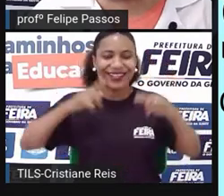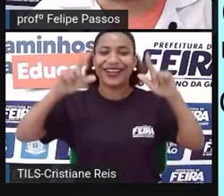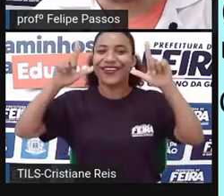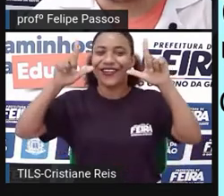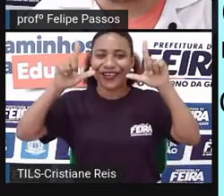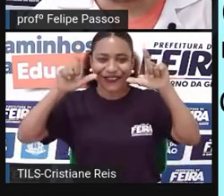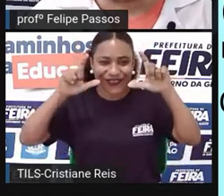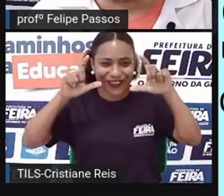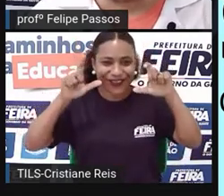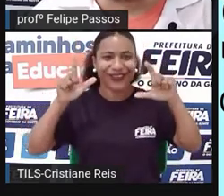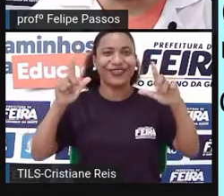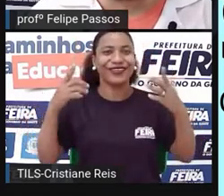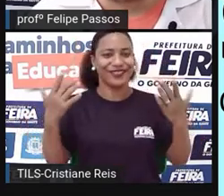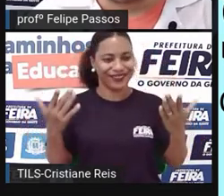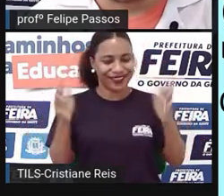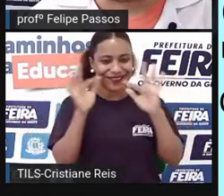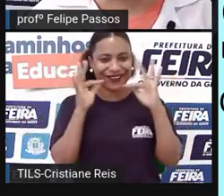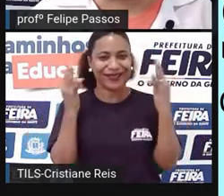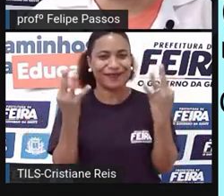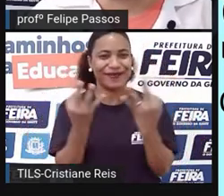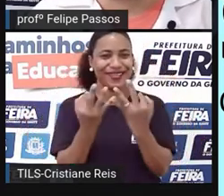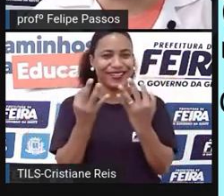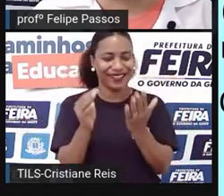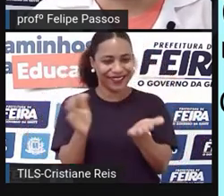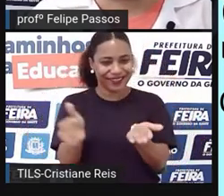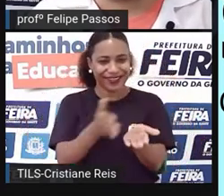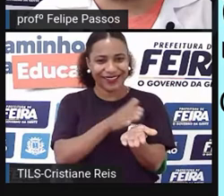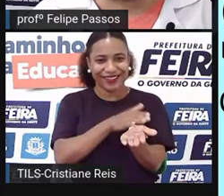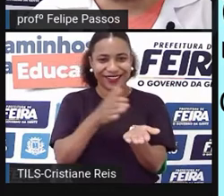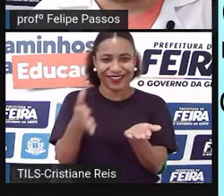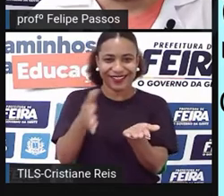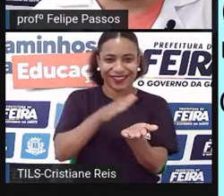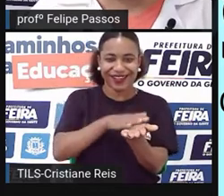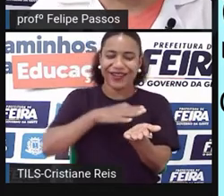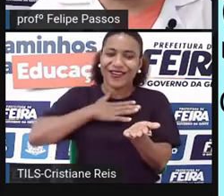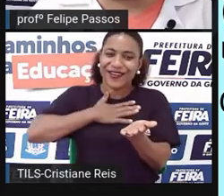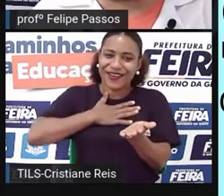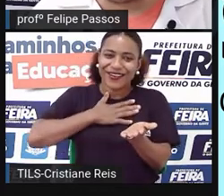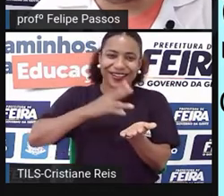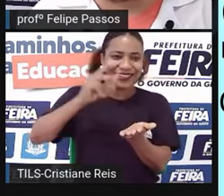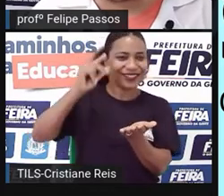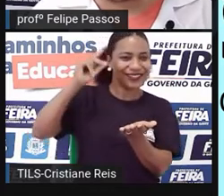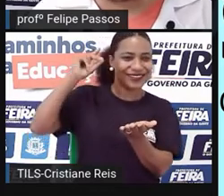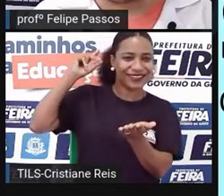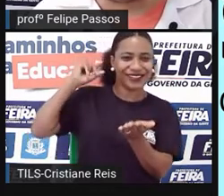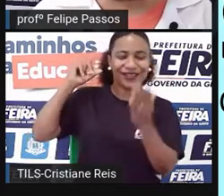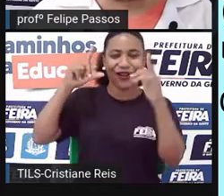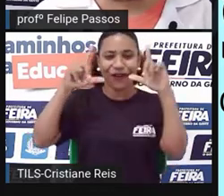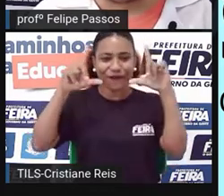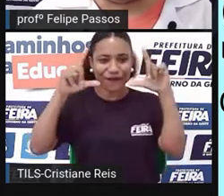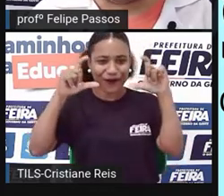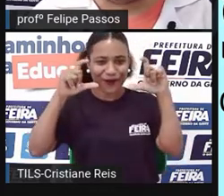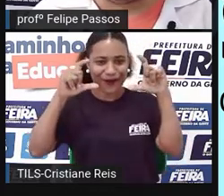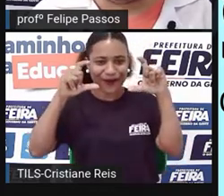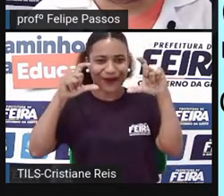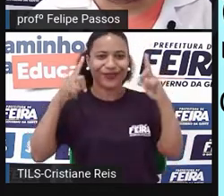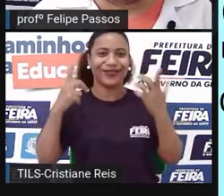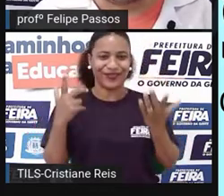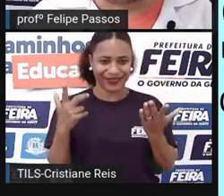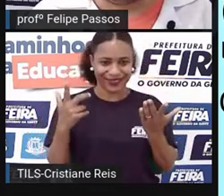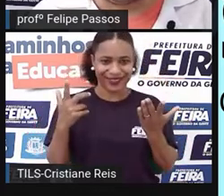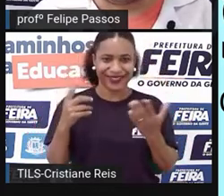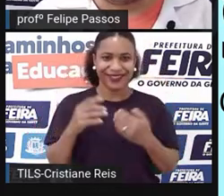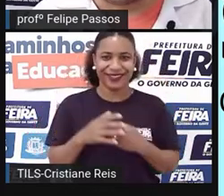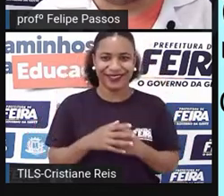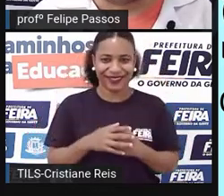álbum de família. Eu mesmo adoro ver fotos antigas. Para contar um pouquinho para a gente sobre essa história, vou até